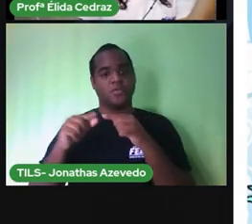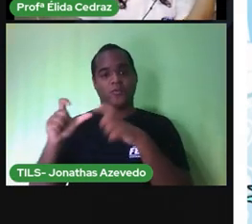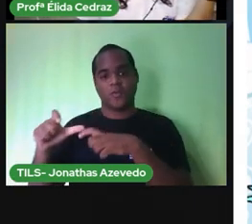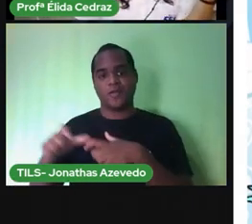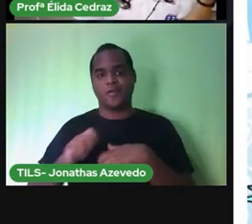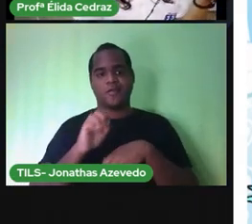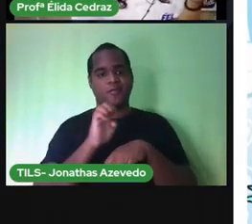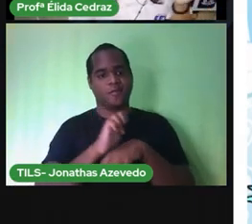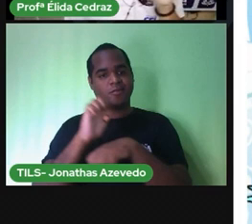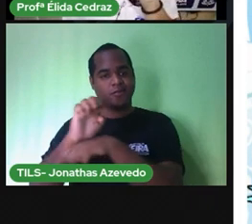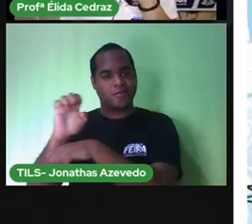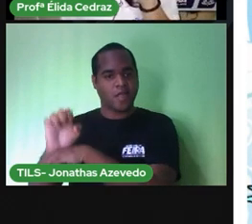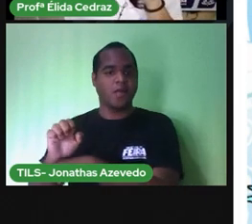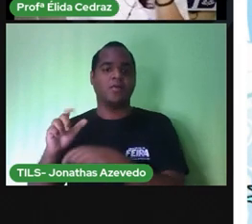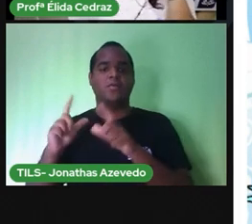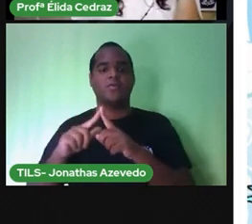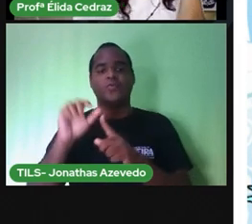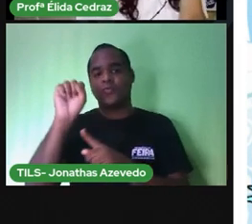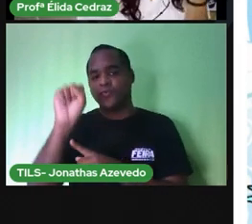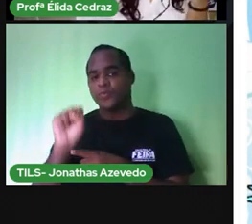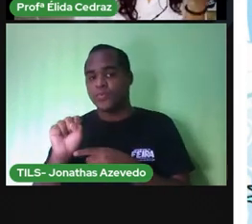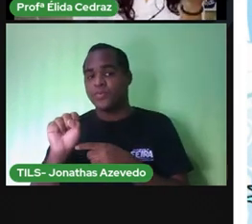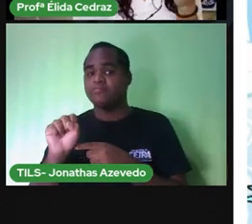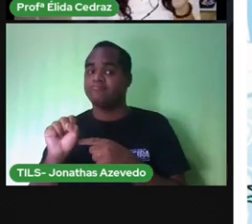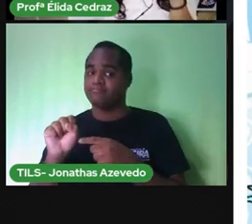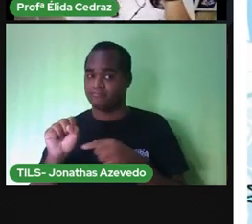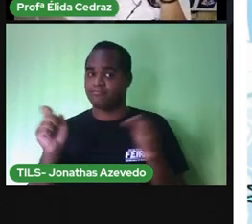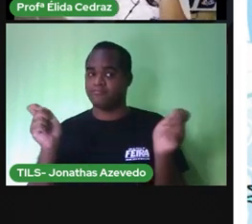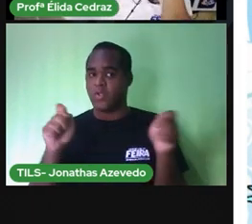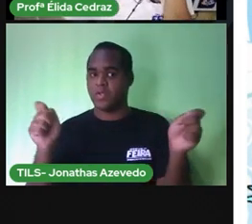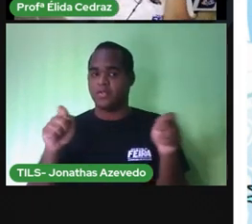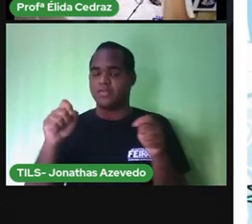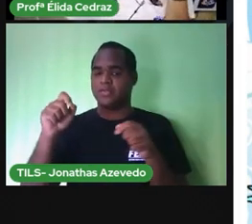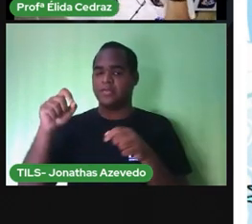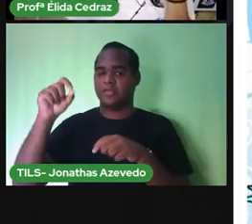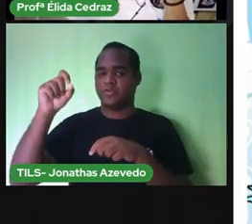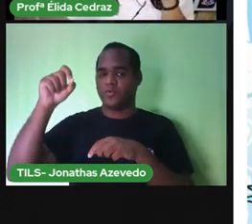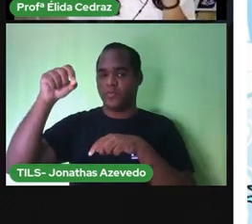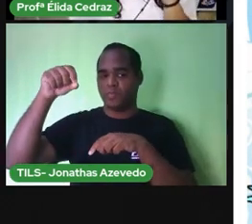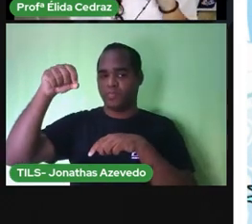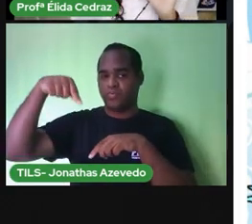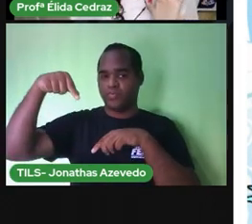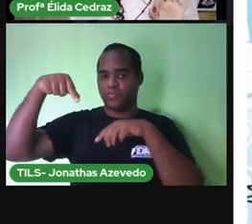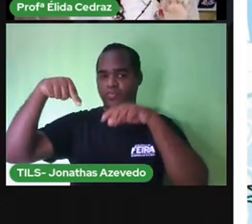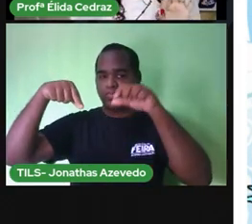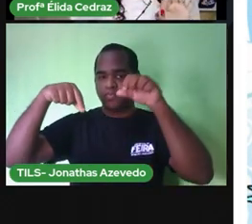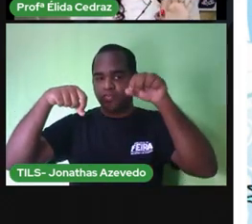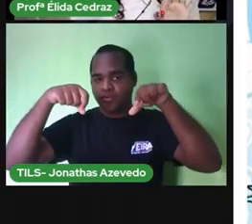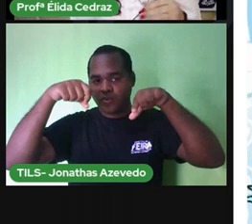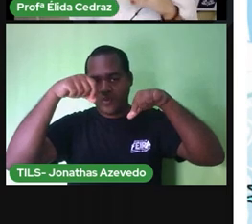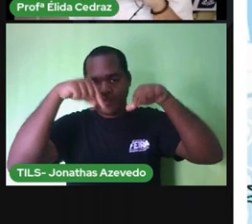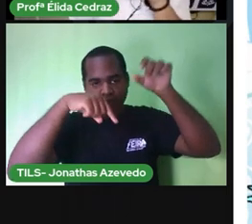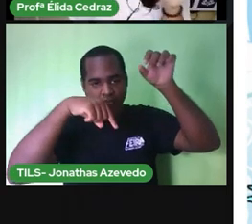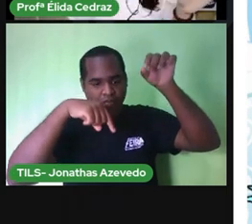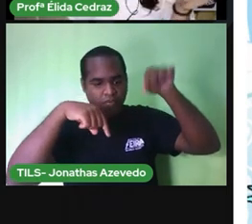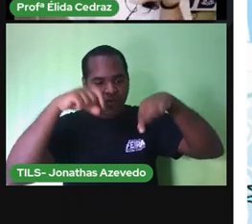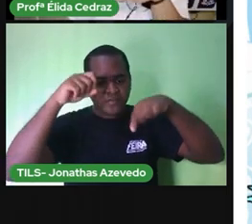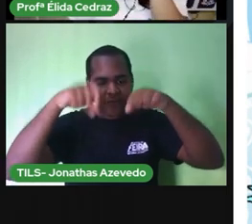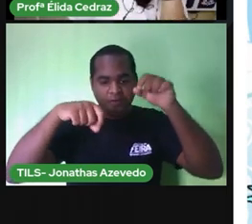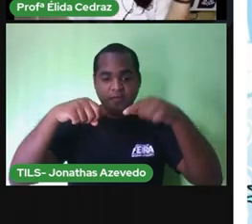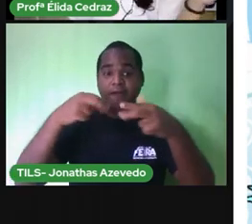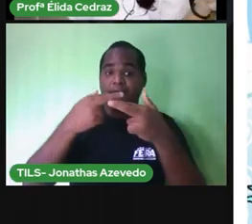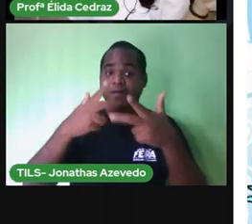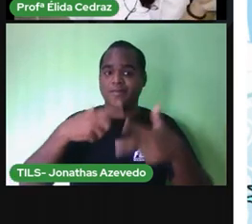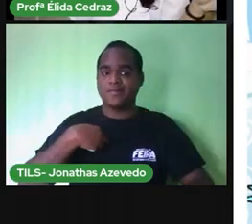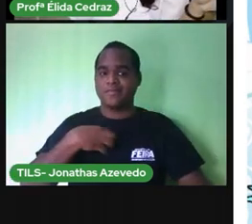na região do sul que chega a nevar. De tão frio que é, tem neve. Aqui na Bahia